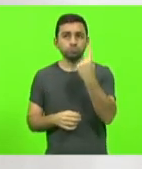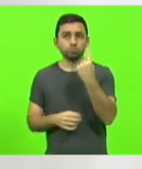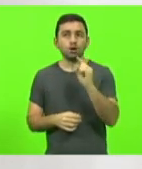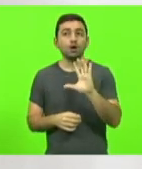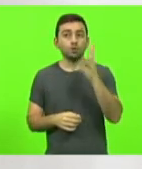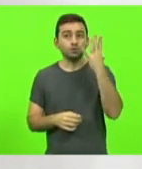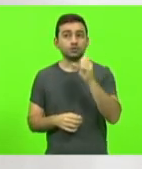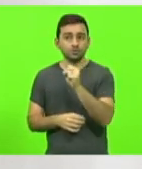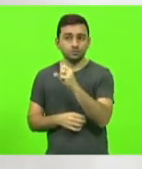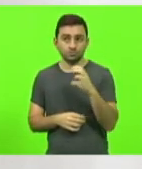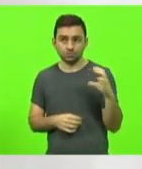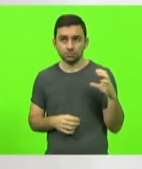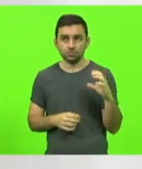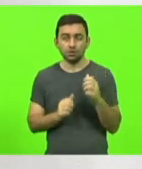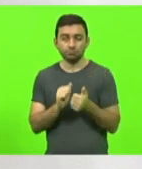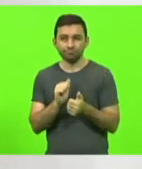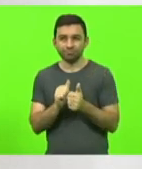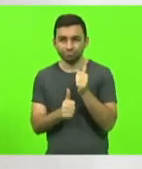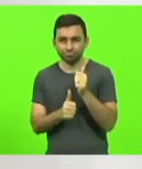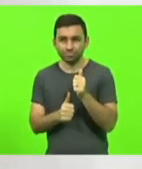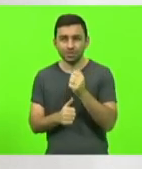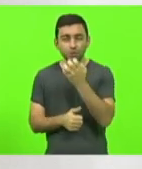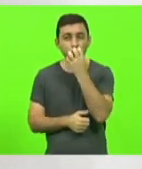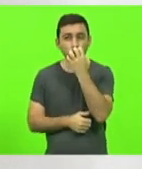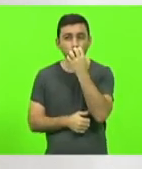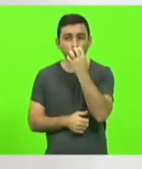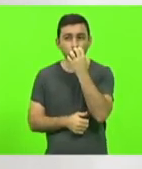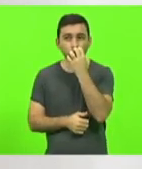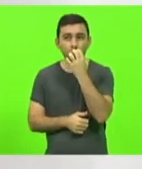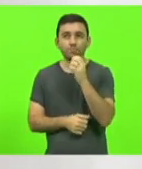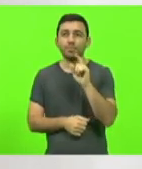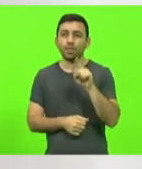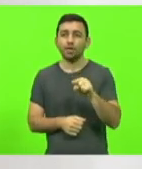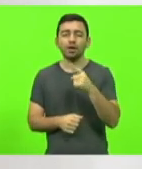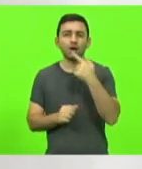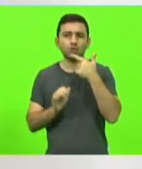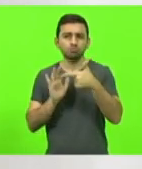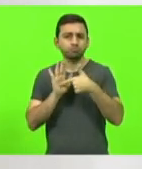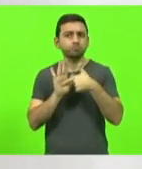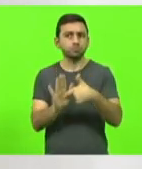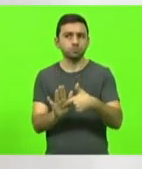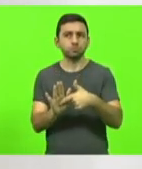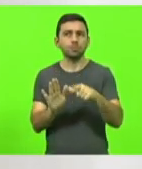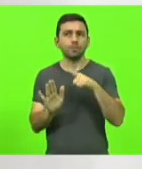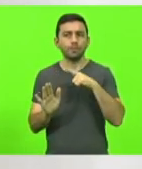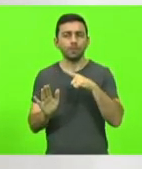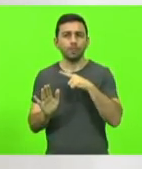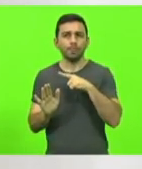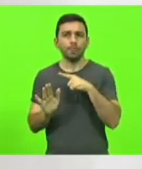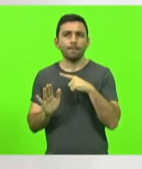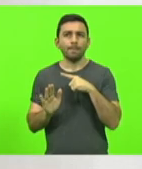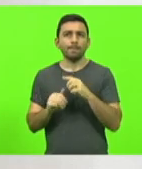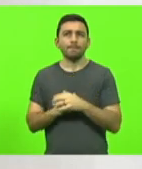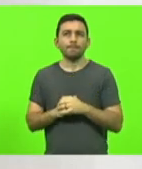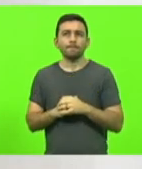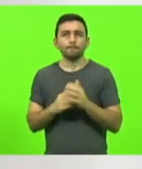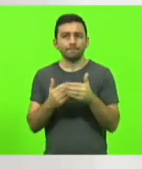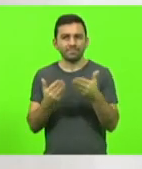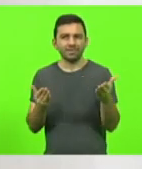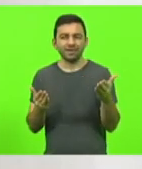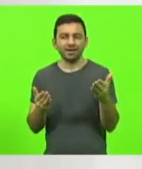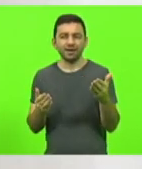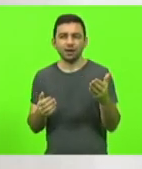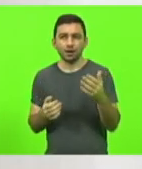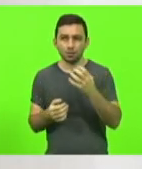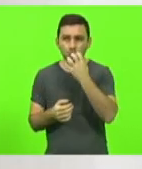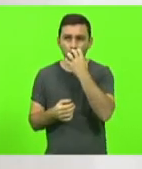Catarina de competição de cães foi denunciado e o cães galgos, que o